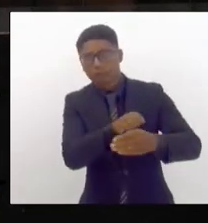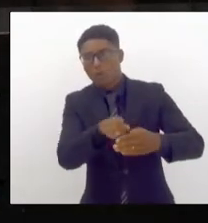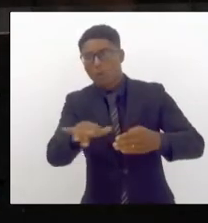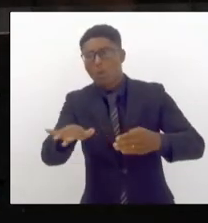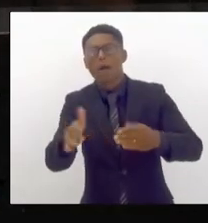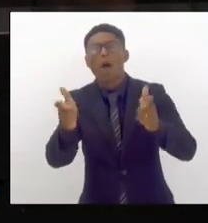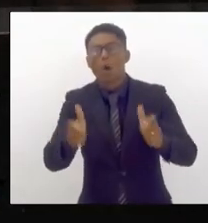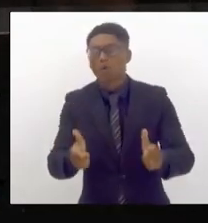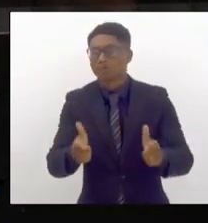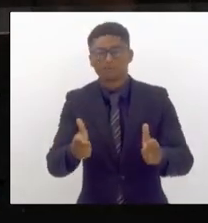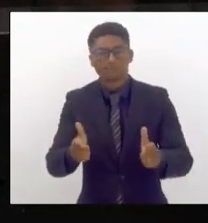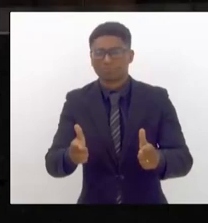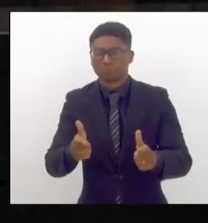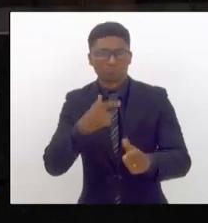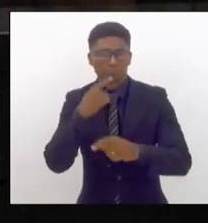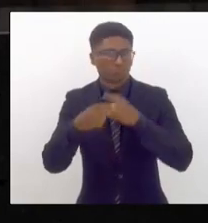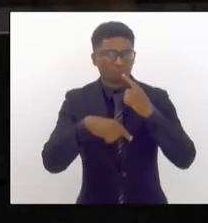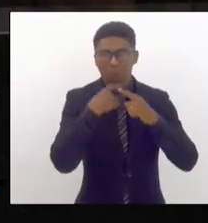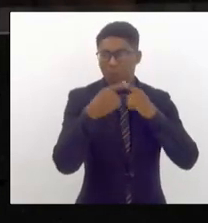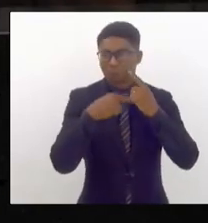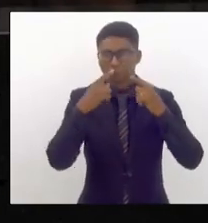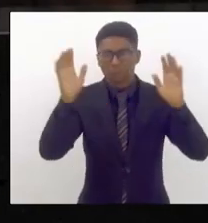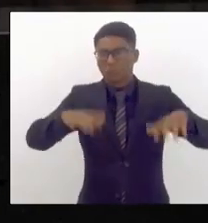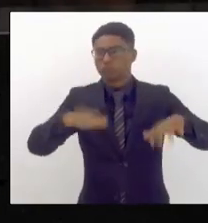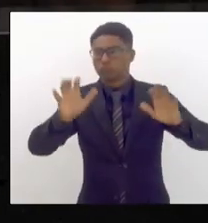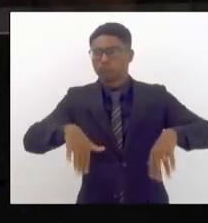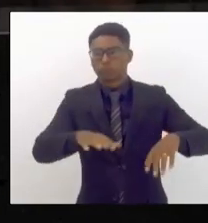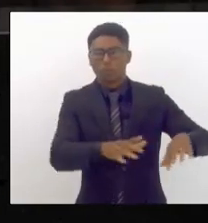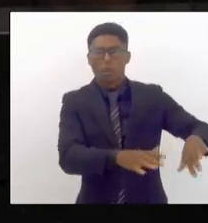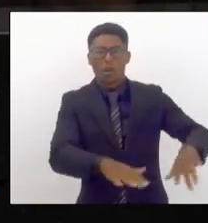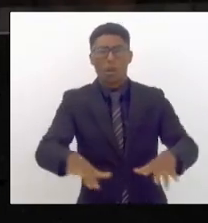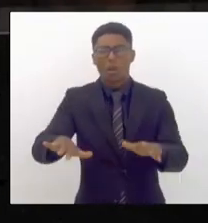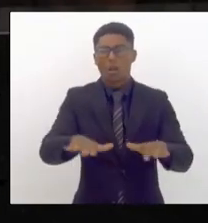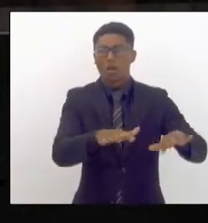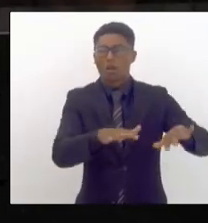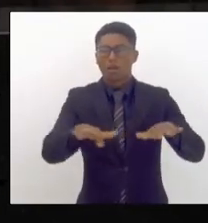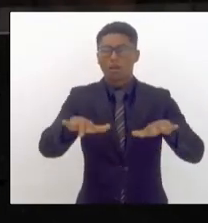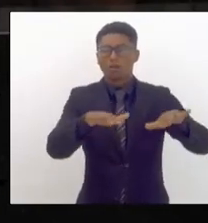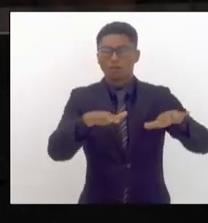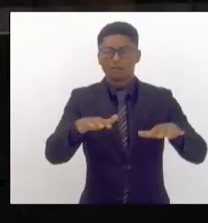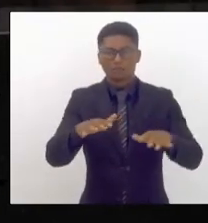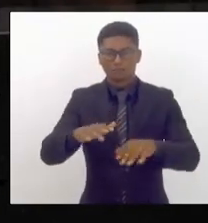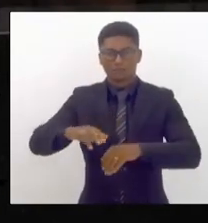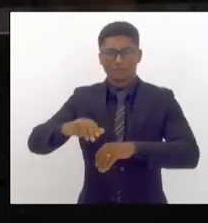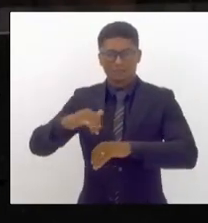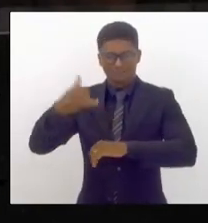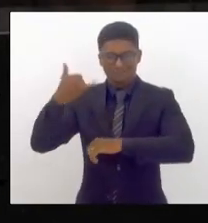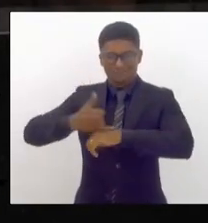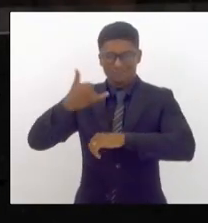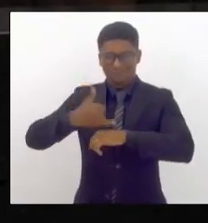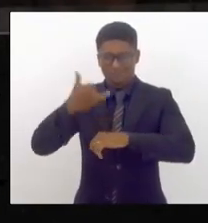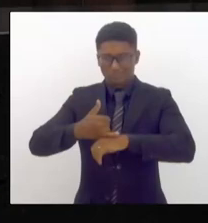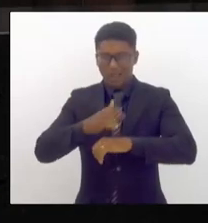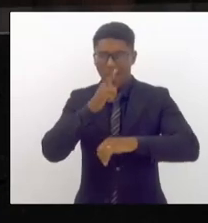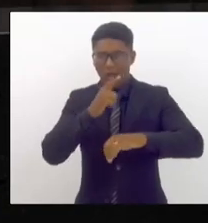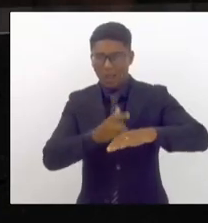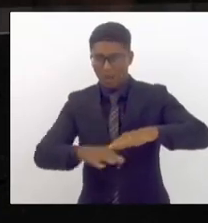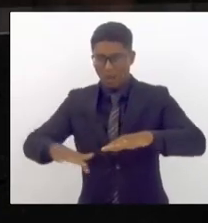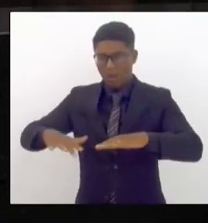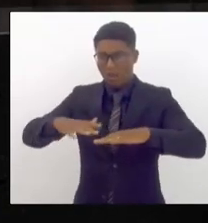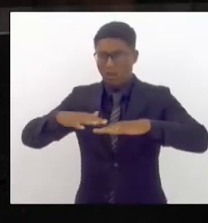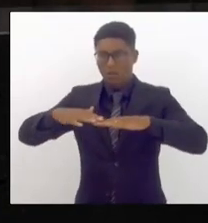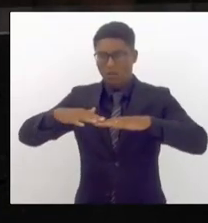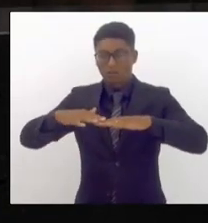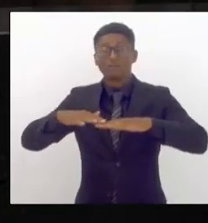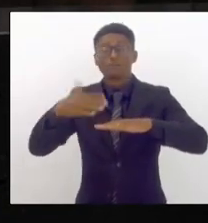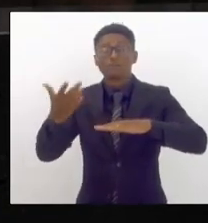muita chuva a chuva vem e sobe e atinge os trilhos quando atinge os trilhos o trem não tem condição de circular por isso que a